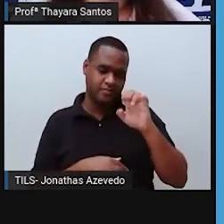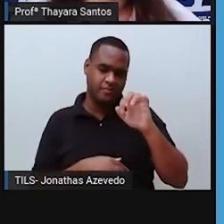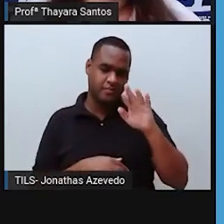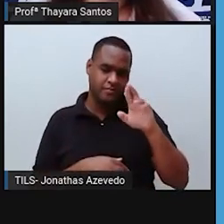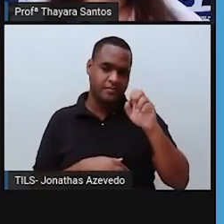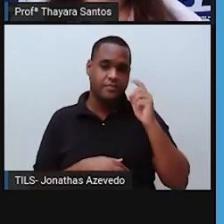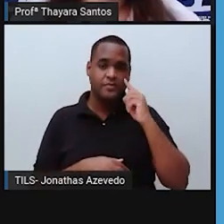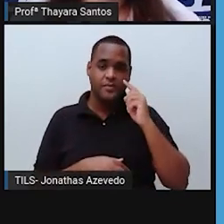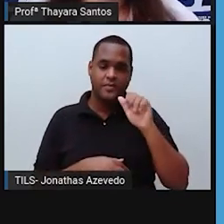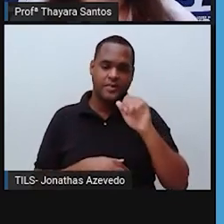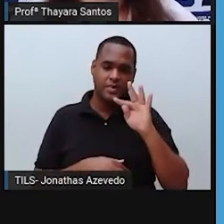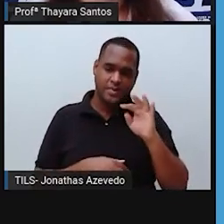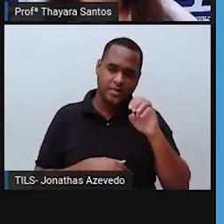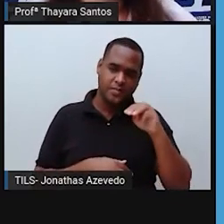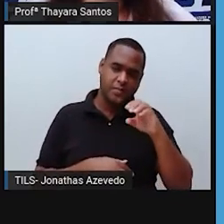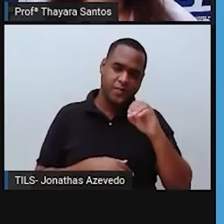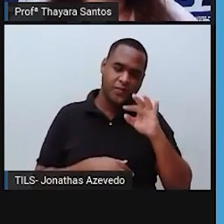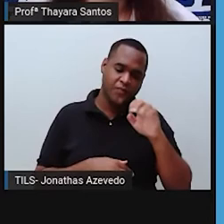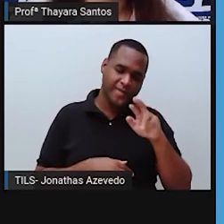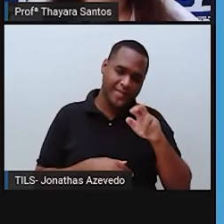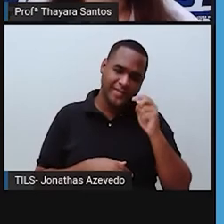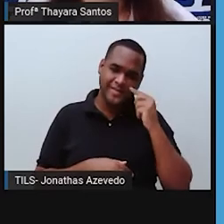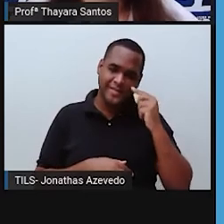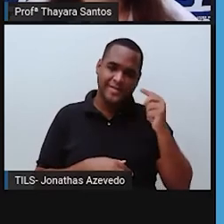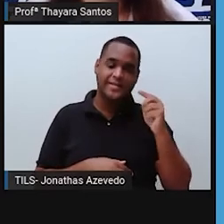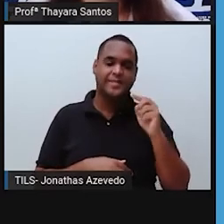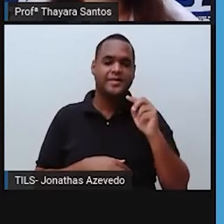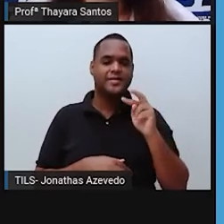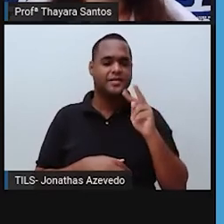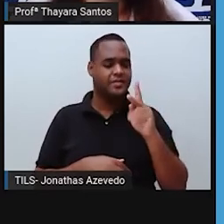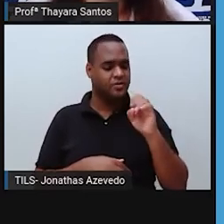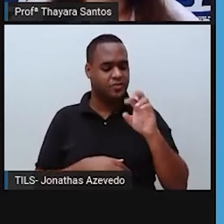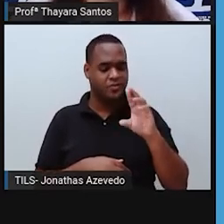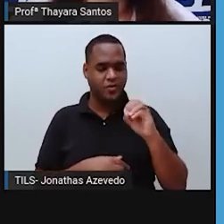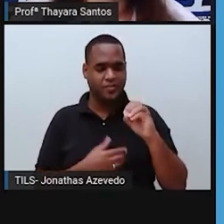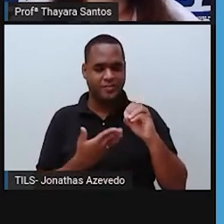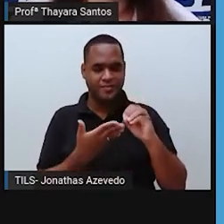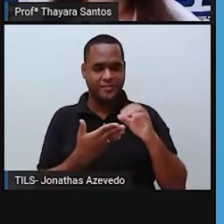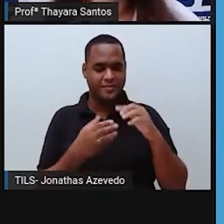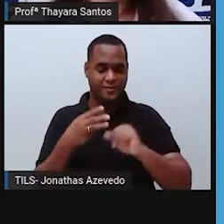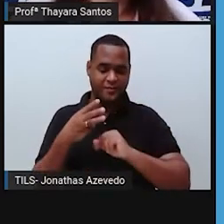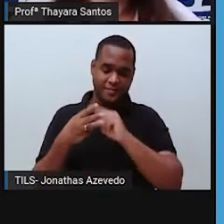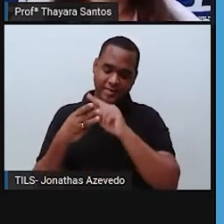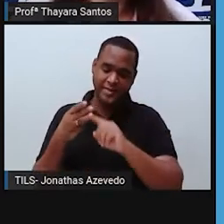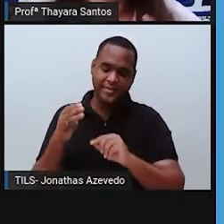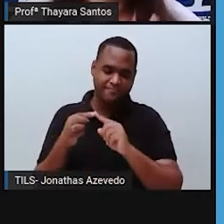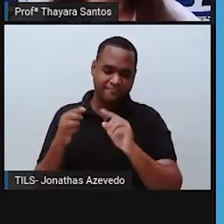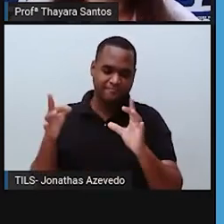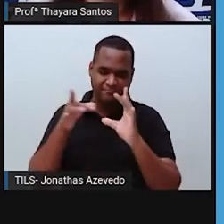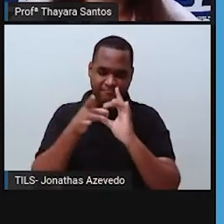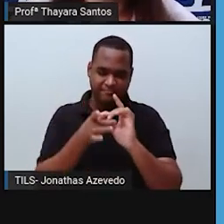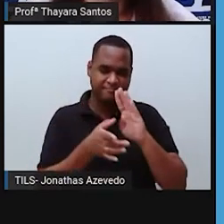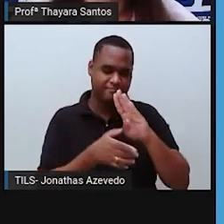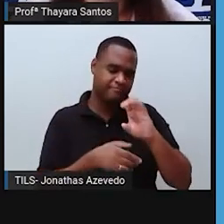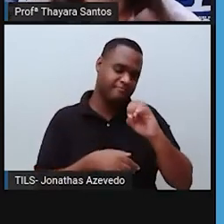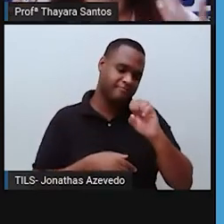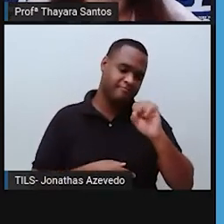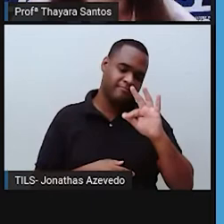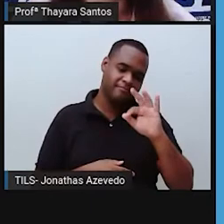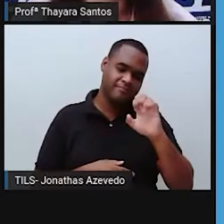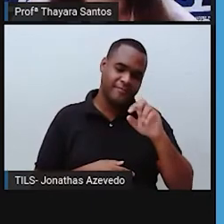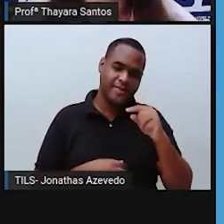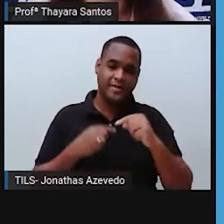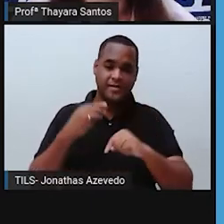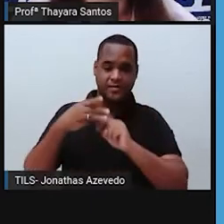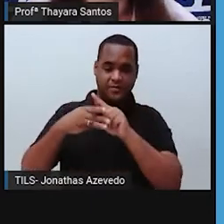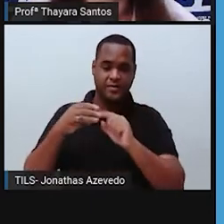atmosfera e hidrosfera são as três camadas que formam a biosfera. Então, juntando essas três coisas, a